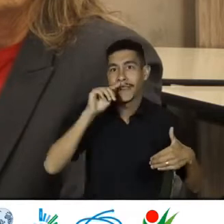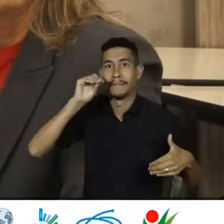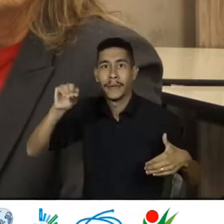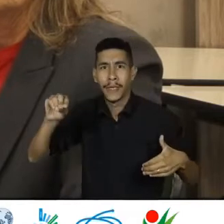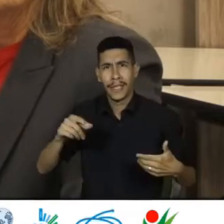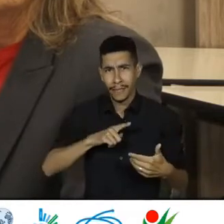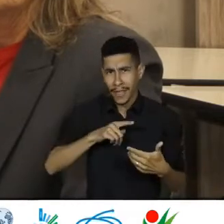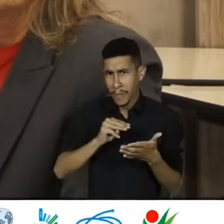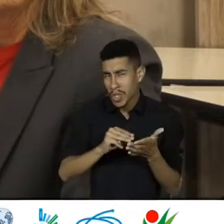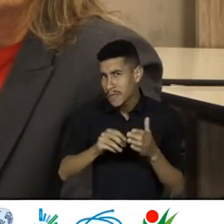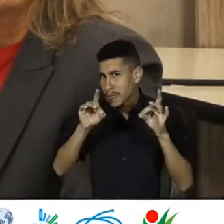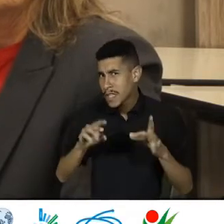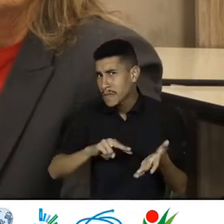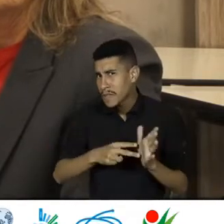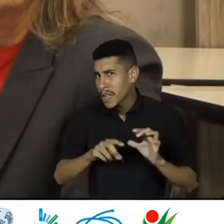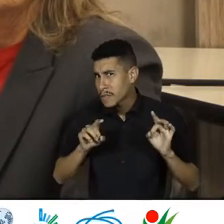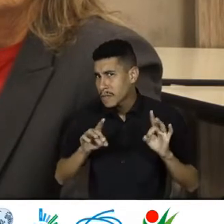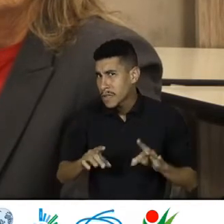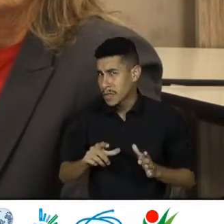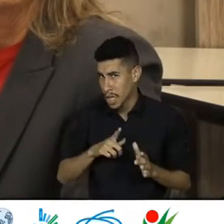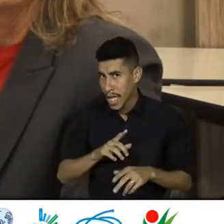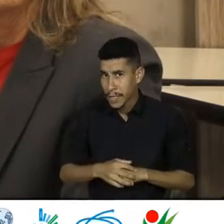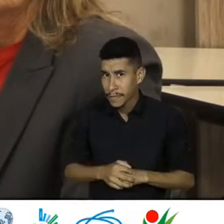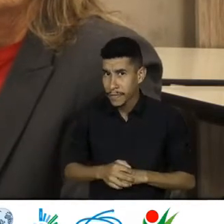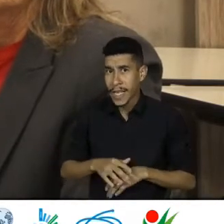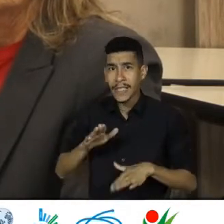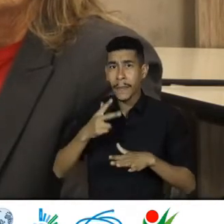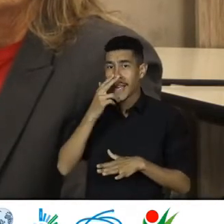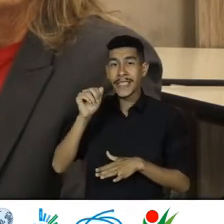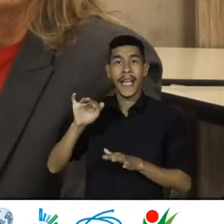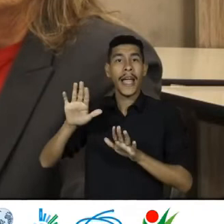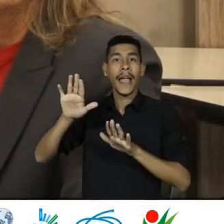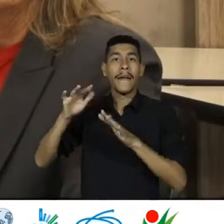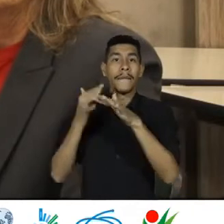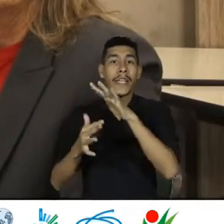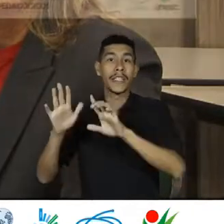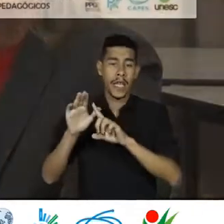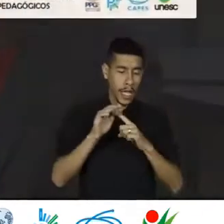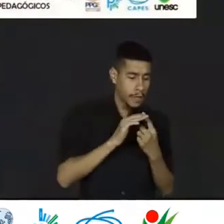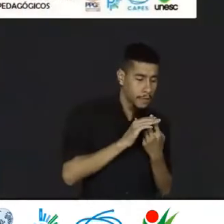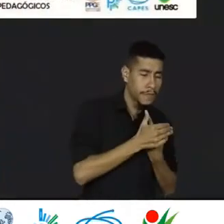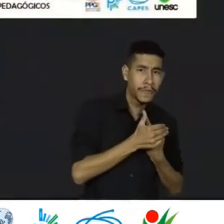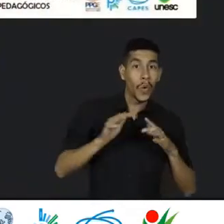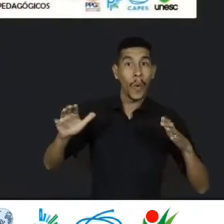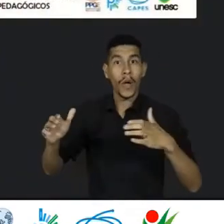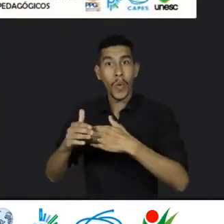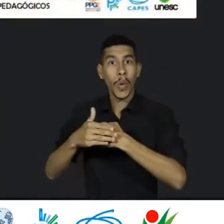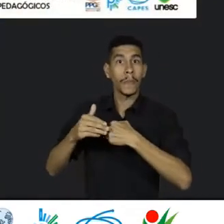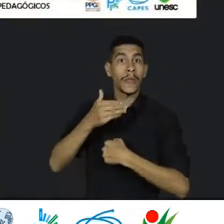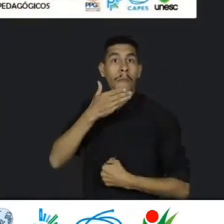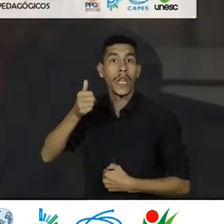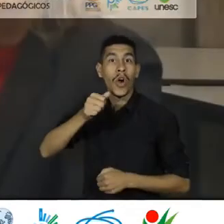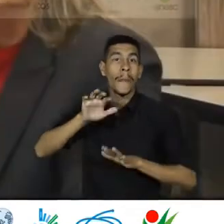semelhante O acolhimento Parece mais Justificado Se o grupo Que migra É